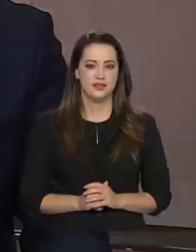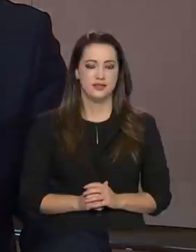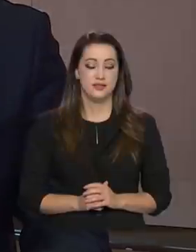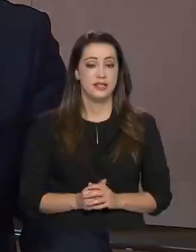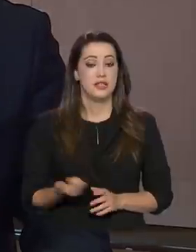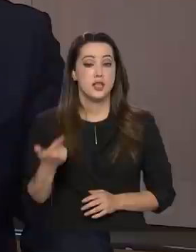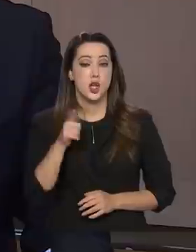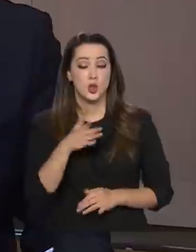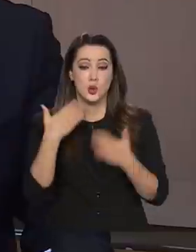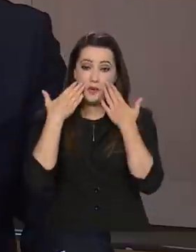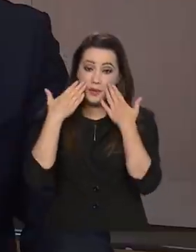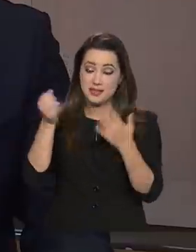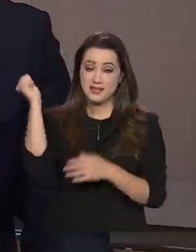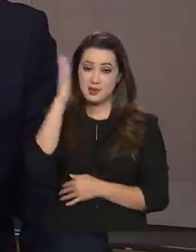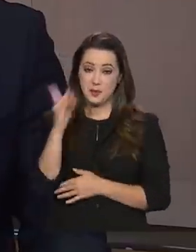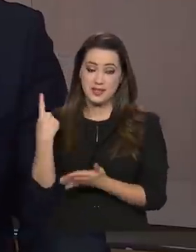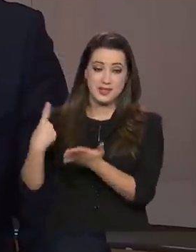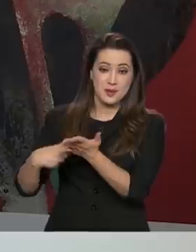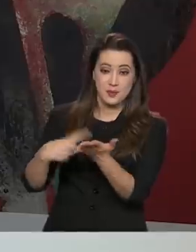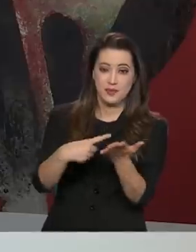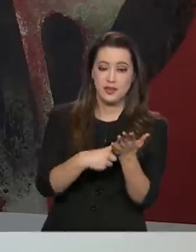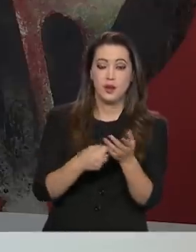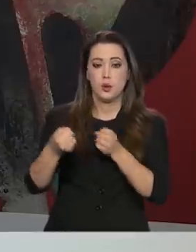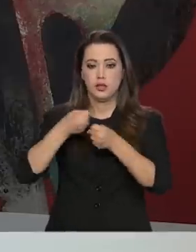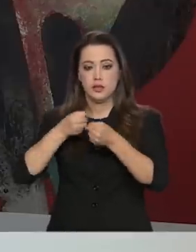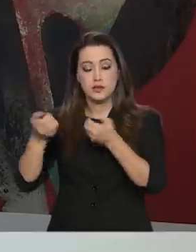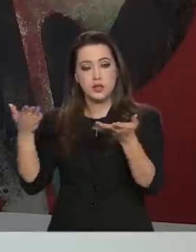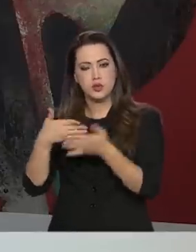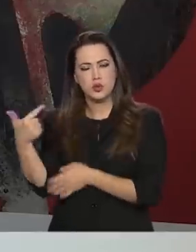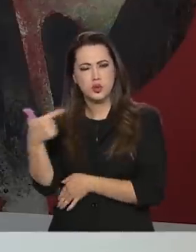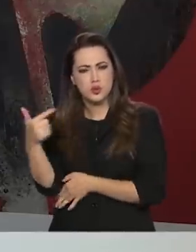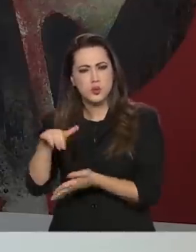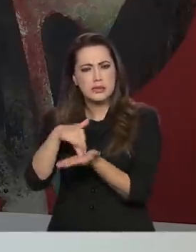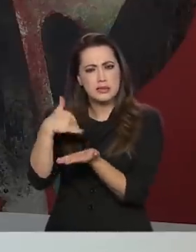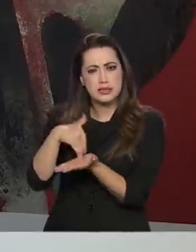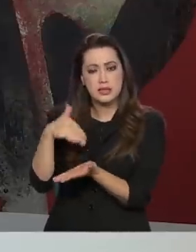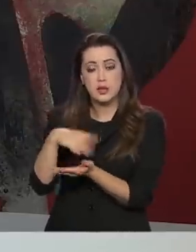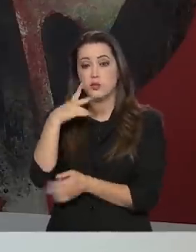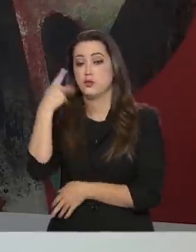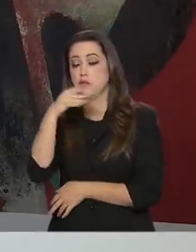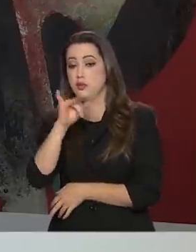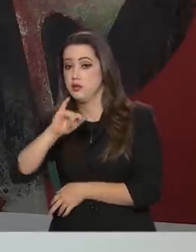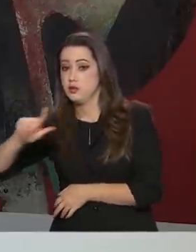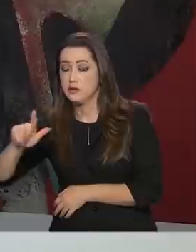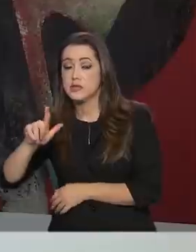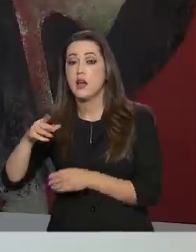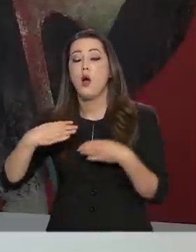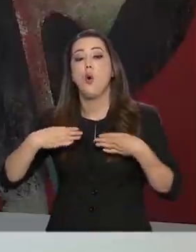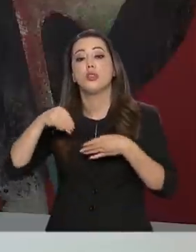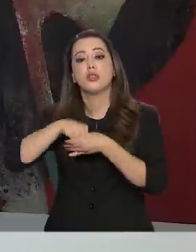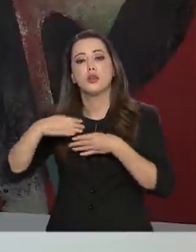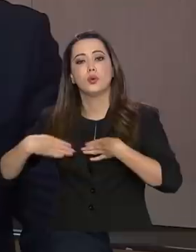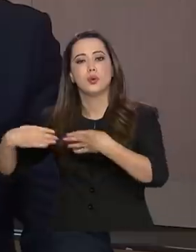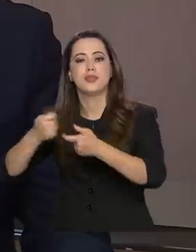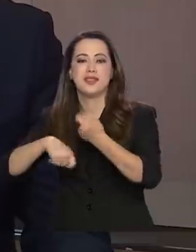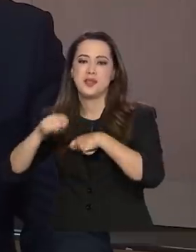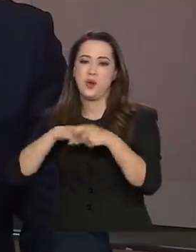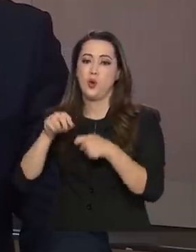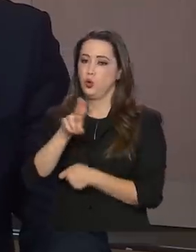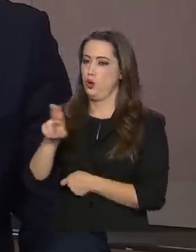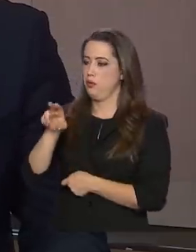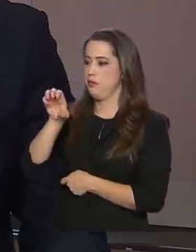Voltamos com o Brasil em Pauta. O entrevistado de hoje é o subsecretário de Política Fiscal do Ministério da Economia, Eric Figueiredo.